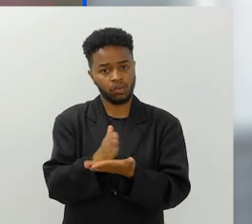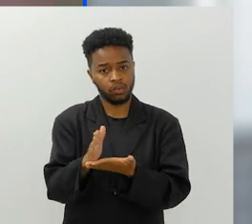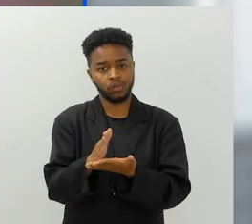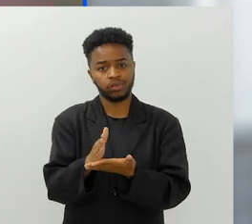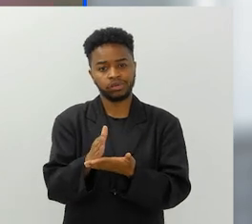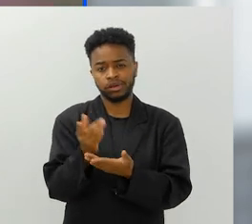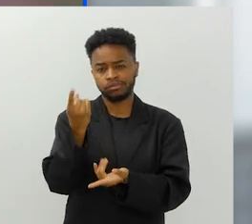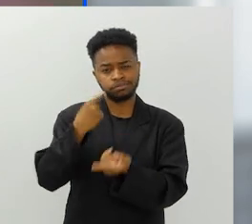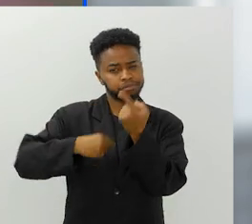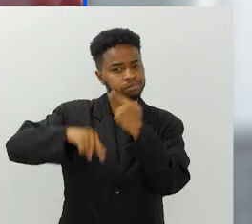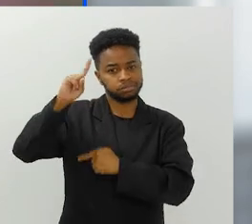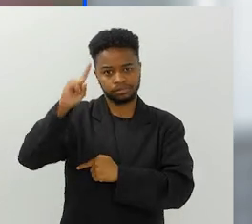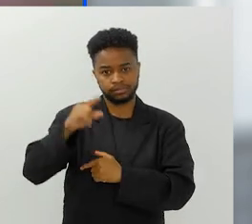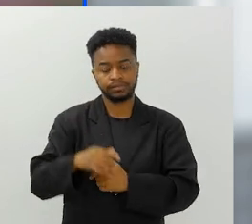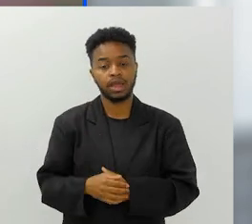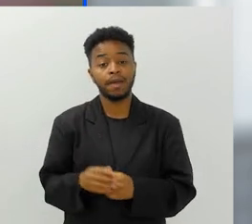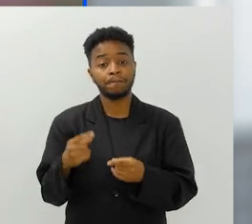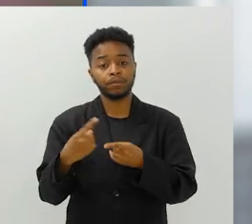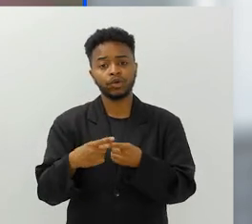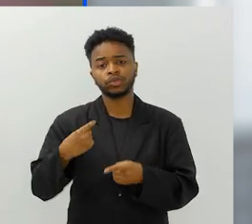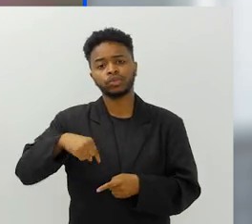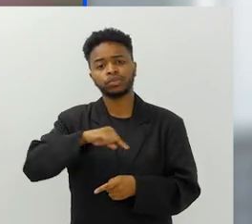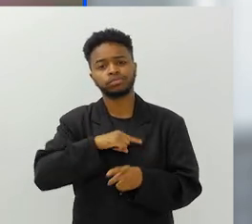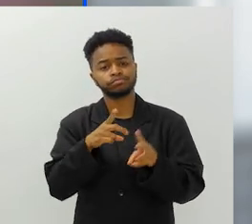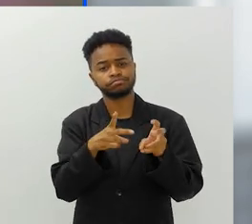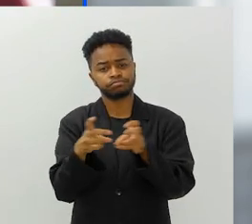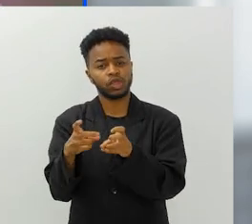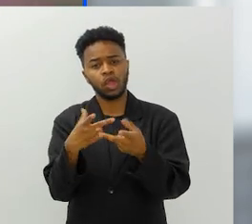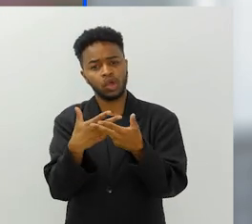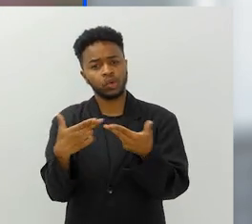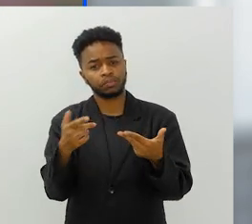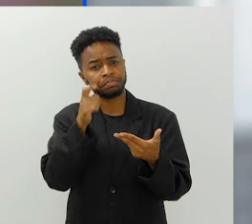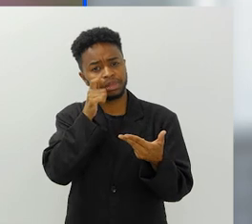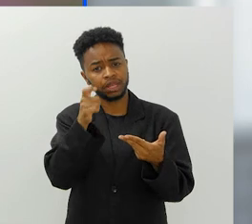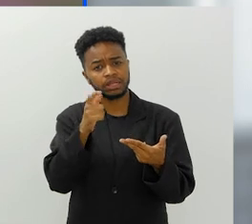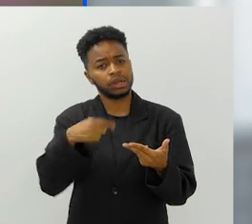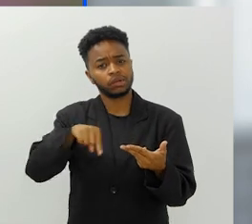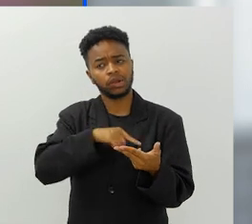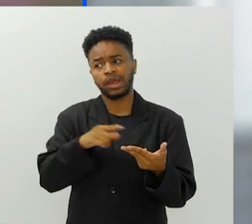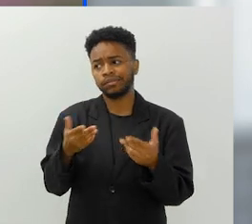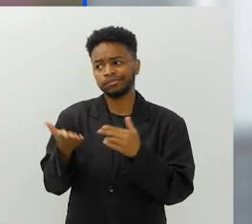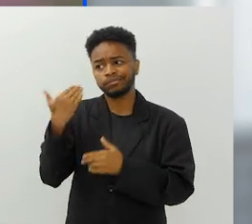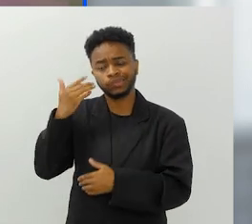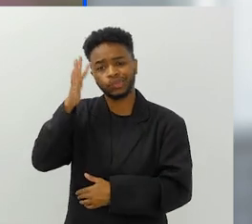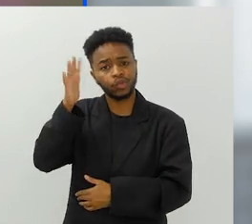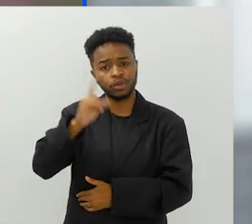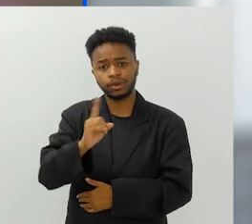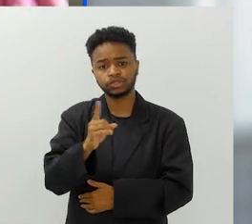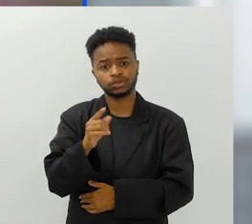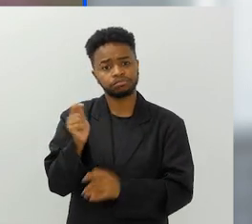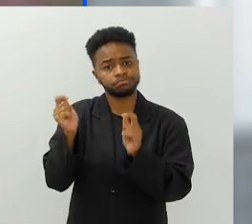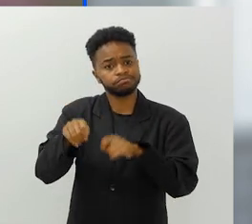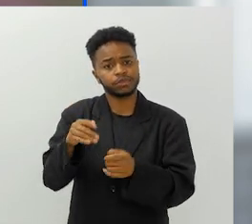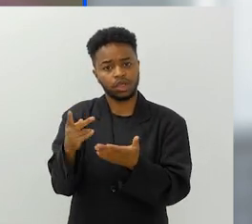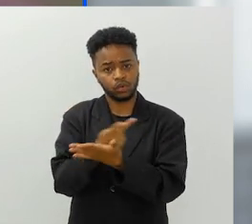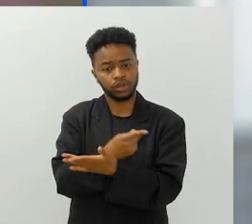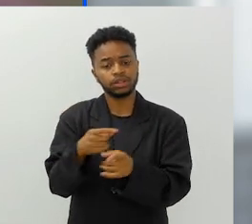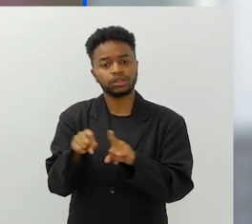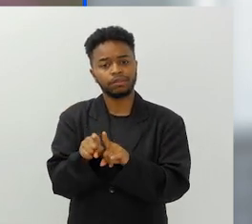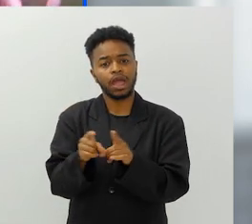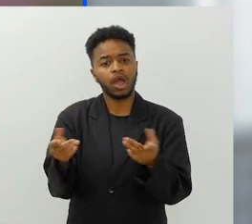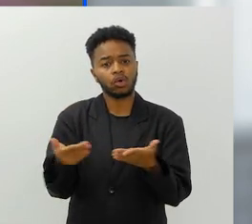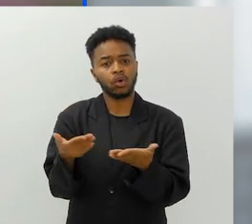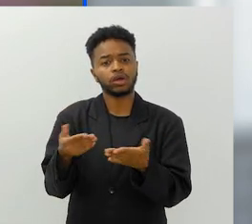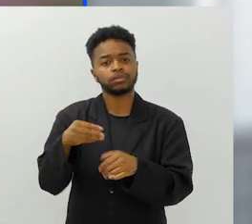áreas, né? Na velocidade da luz, você vê coisas impressionantes que a gente nunca imaginou que pudessem acontecer e